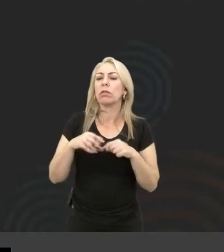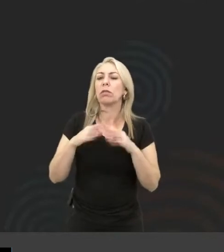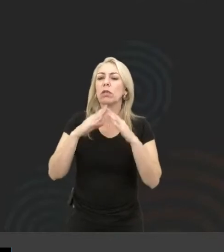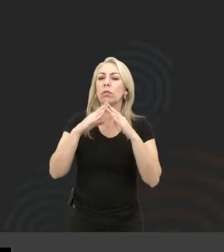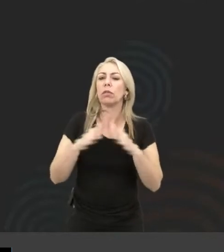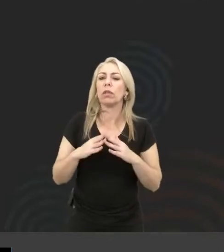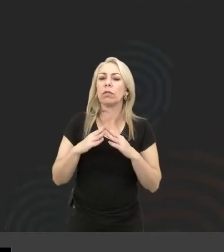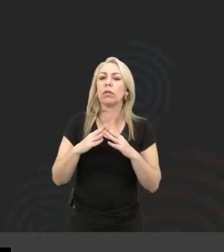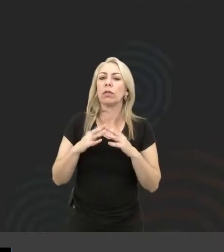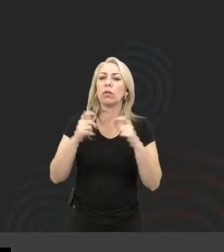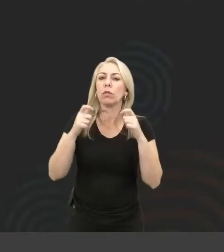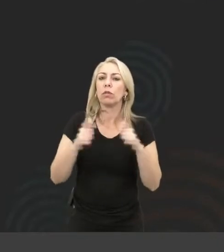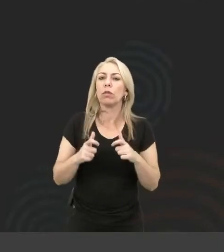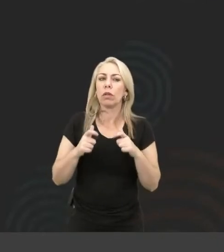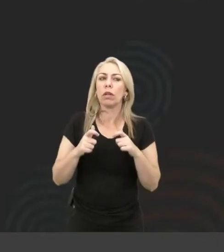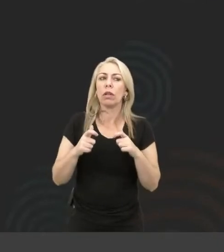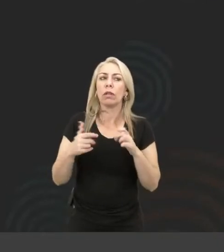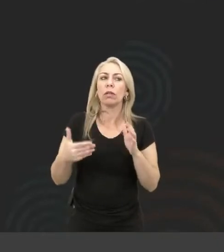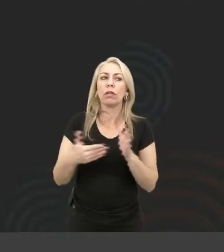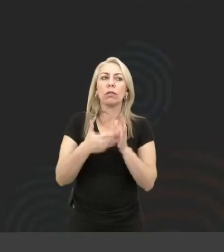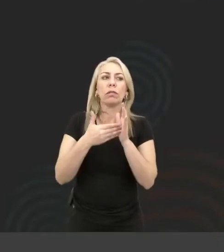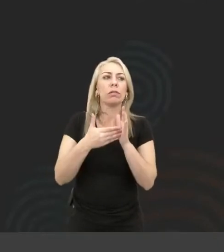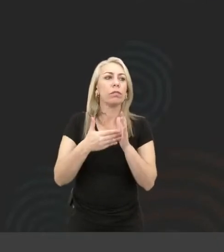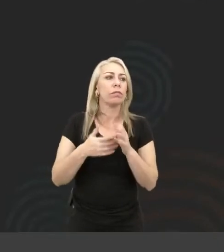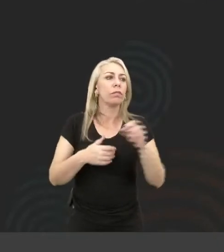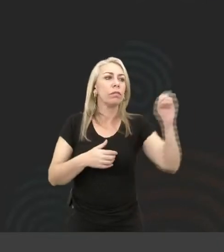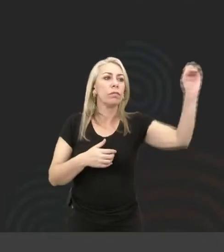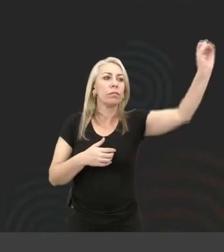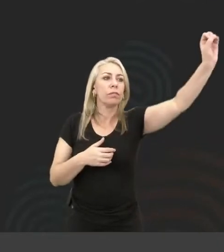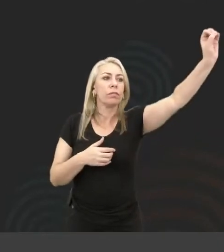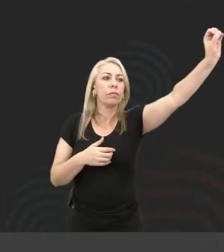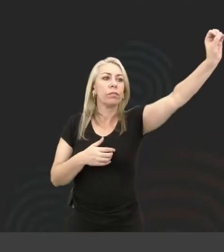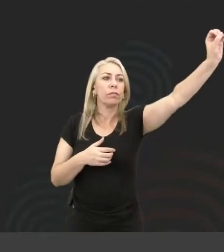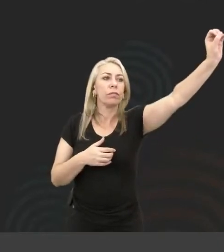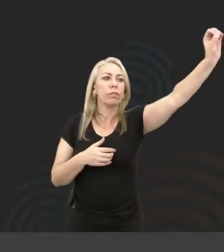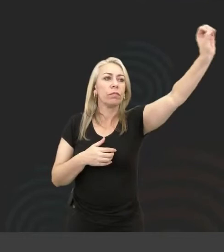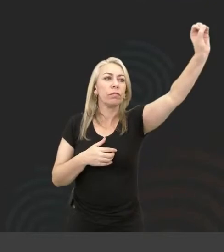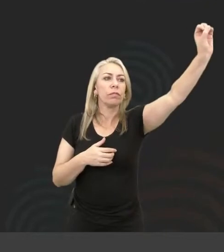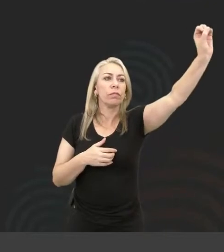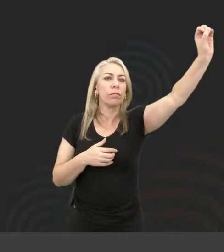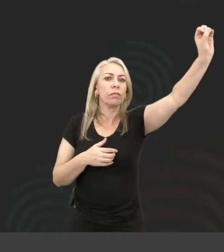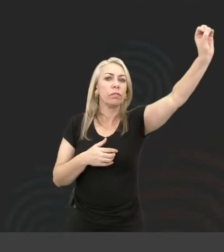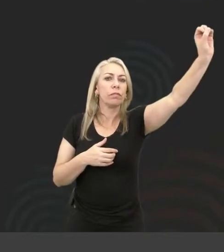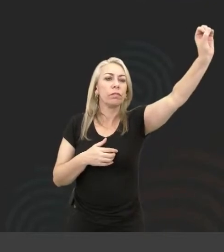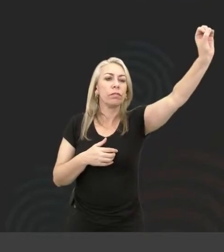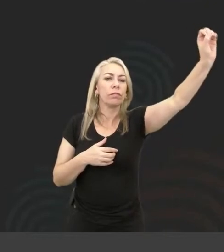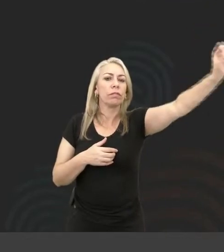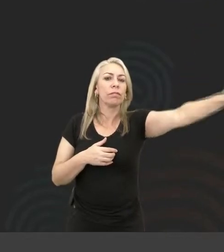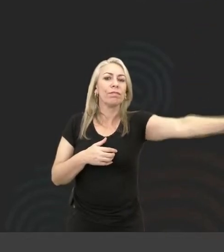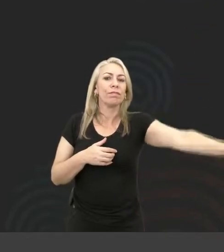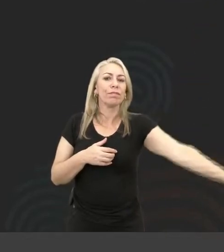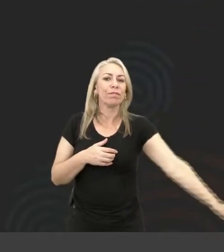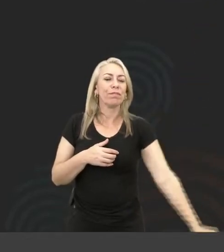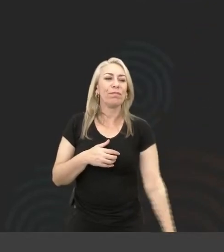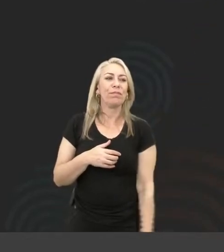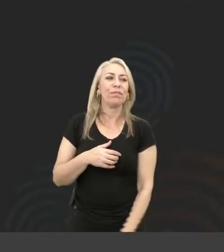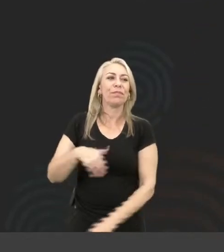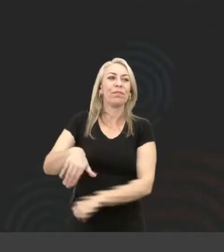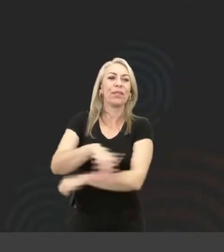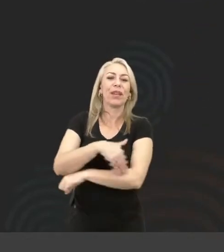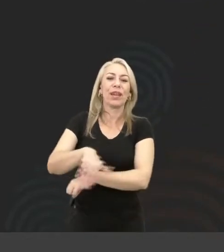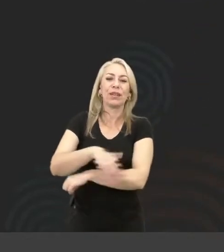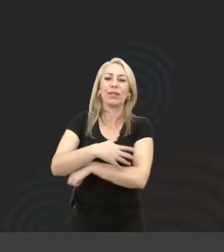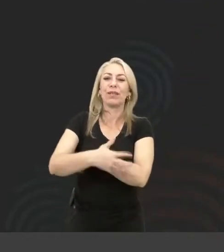região que o limite entre a favela e o asfalto era muito pequeno, era coisa de você virou uma rua e é a favela, na outra é